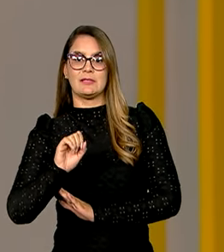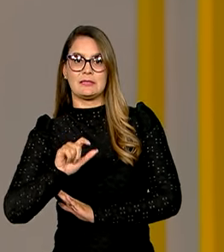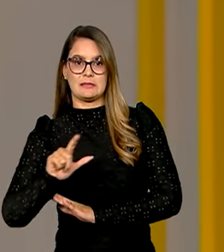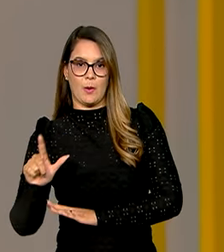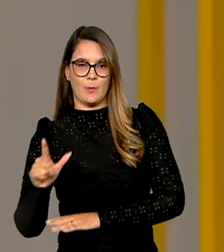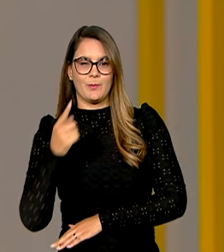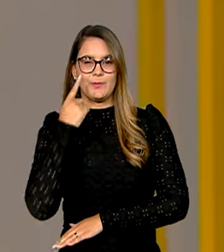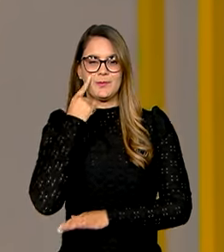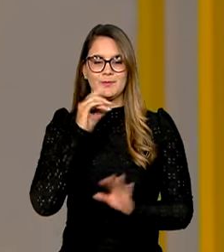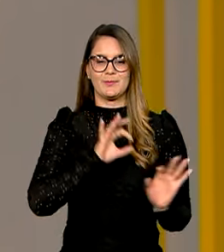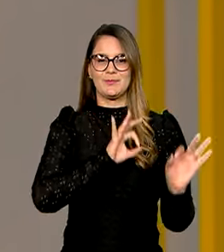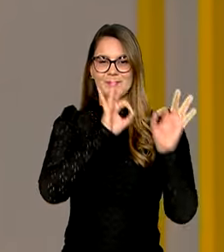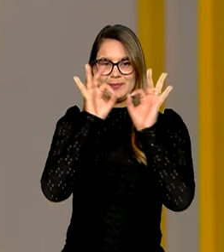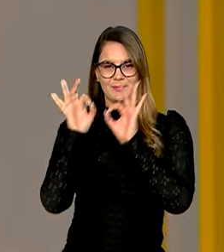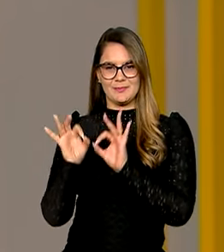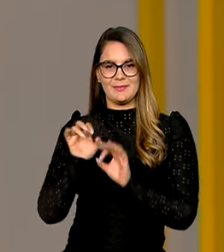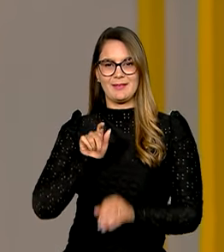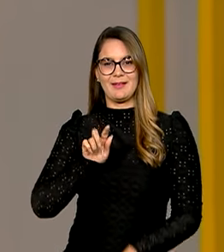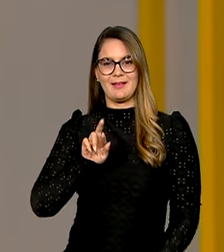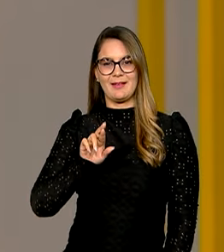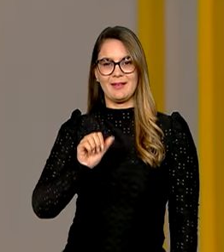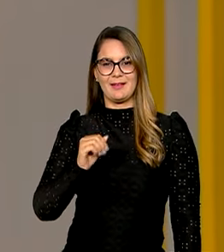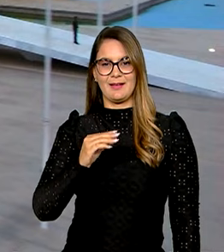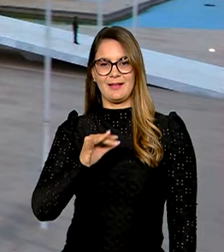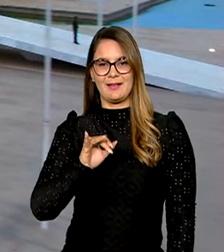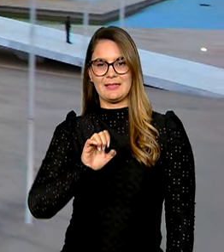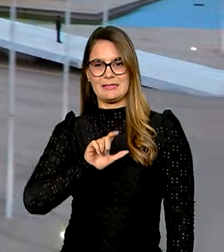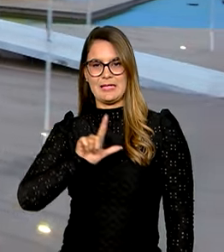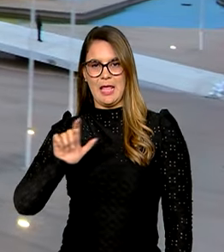Acompanhe na reportagem de Graciele Bittencourt.